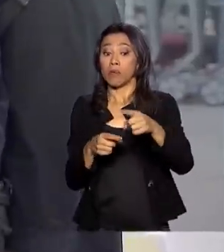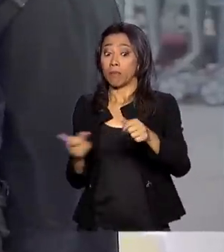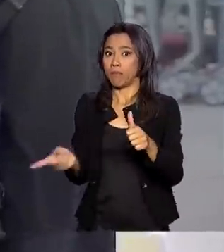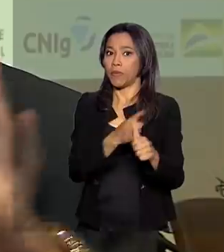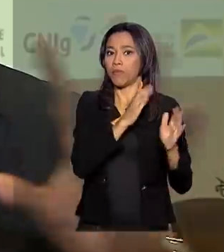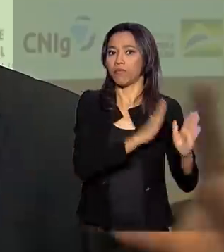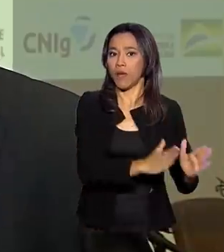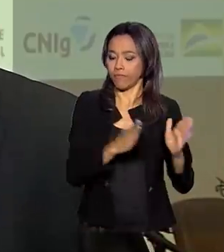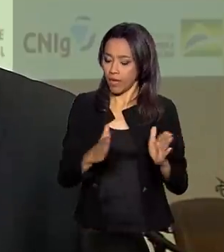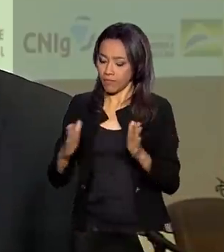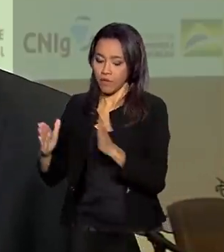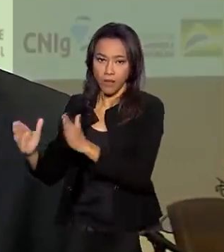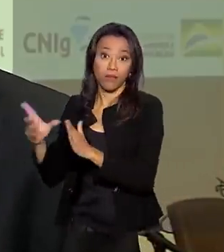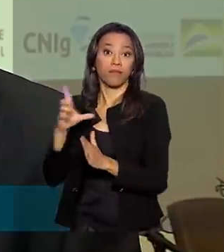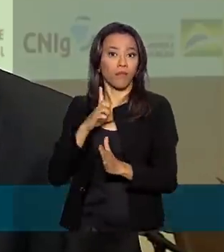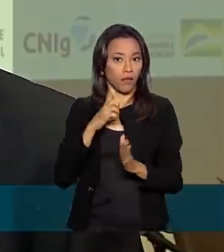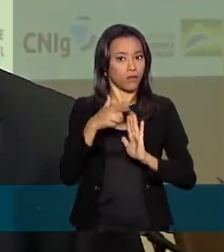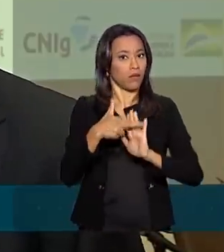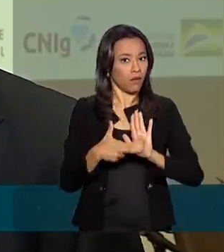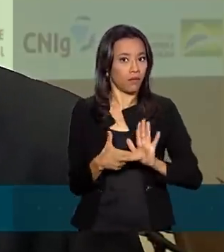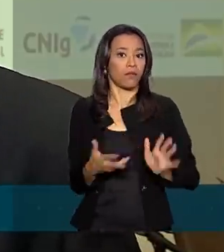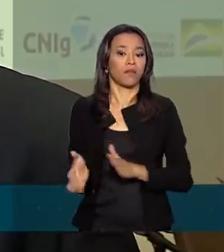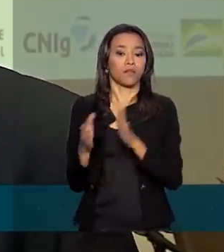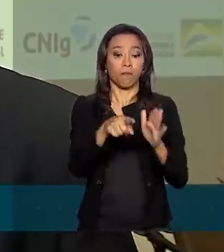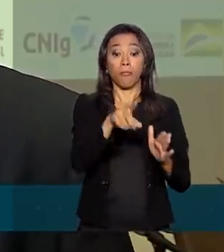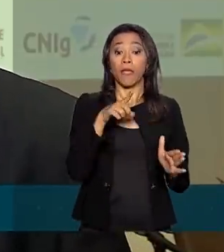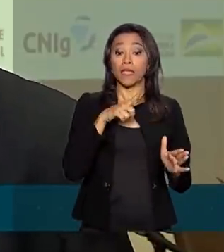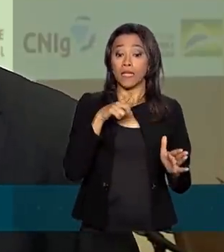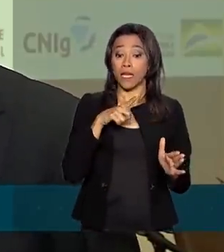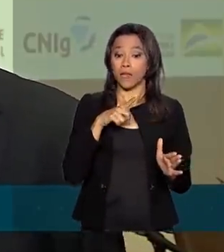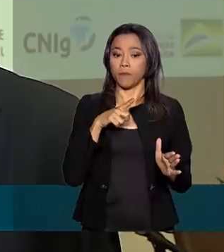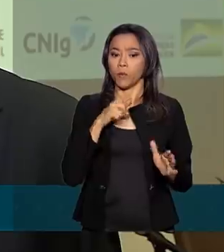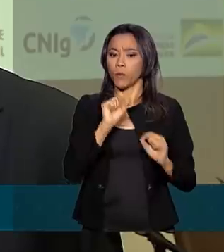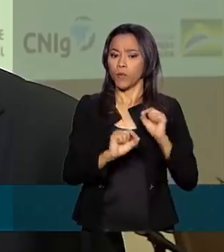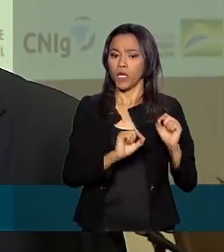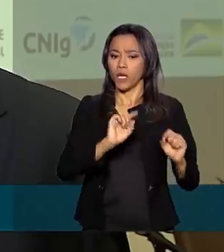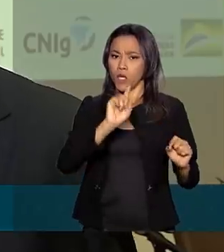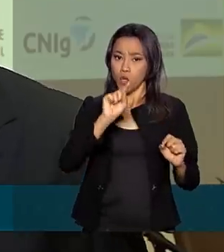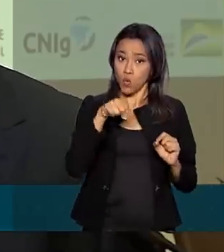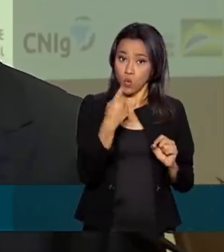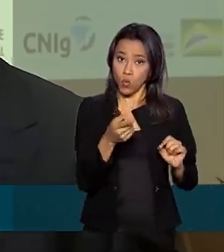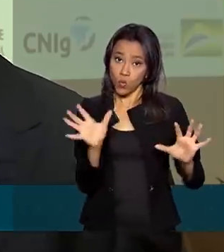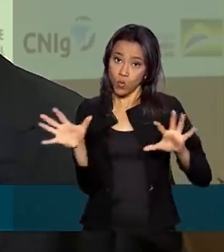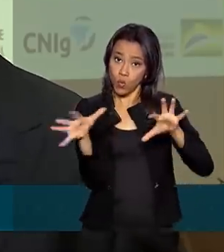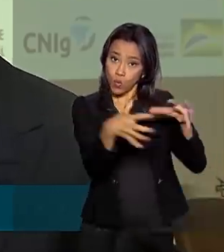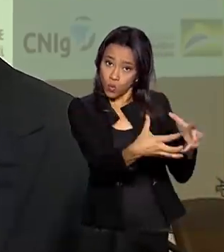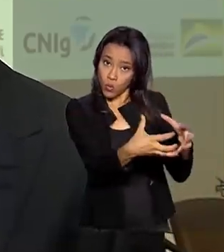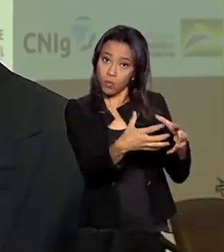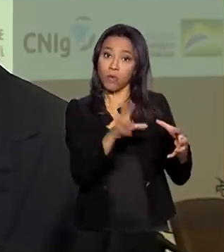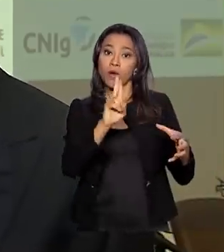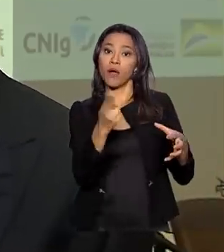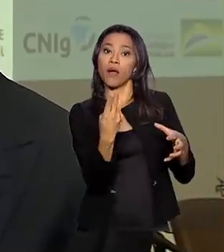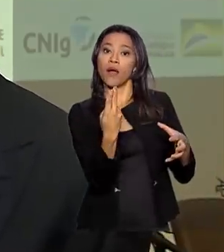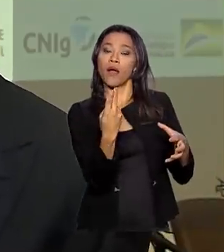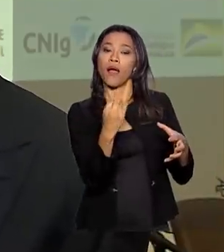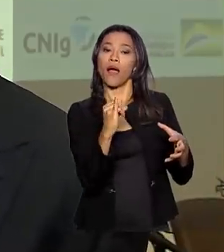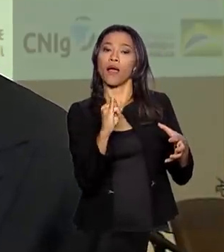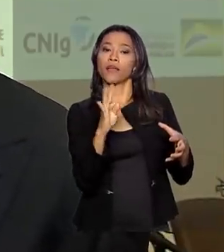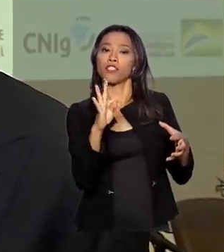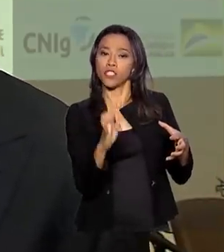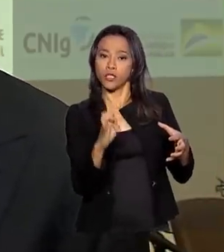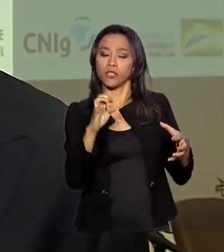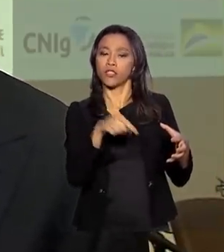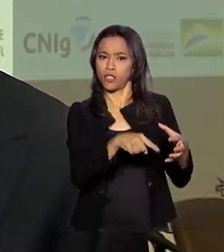fases. Nós temos um exemplo emblemático com dois coletivos, né? Um do lado dos haitianos, que começou com força no início da década, cresceu,